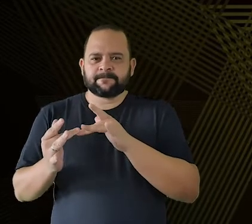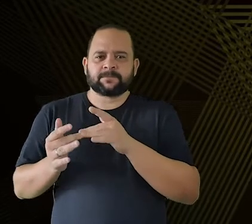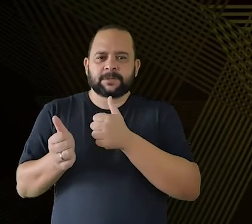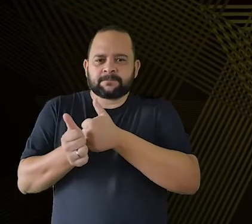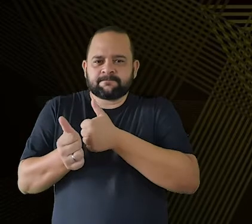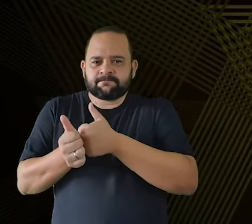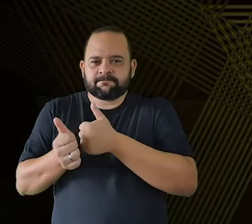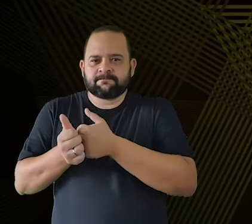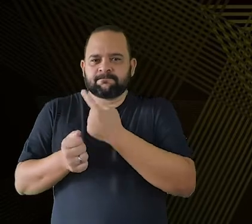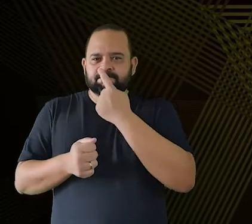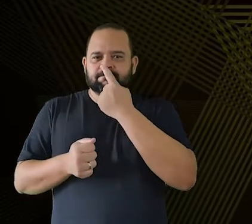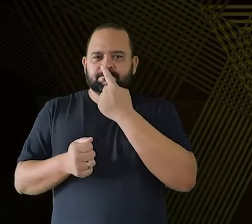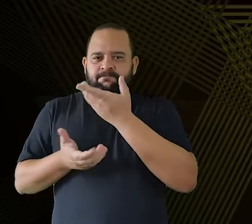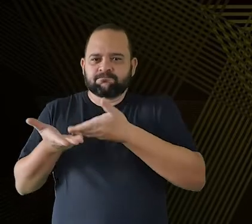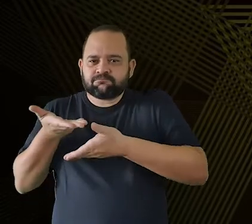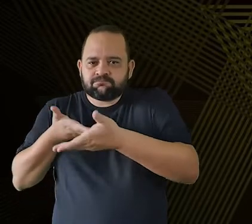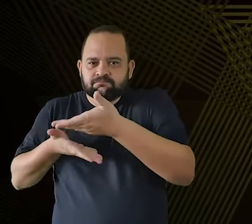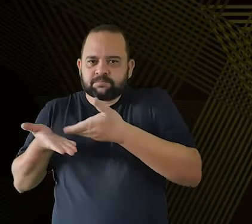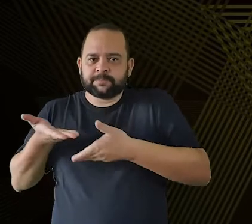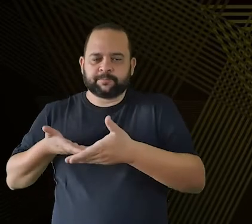coisa mais próxima.